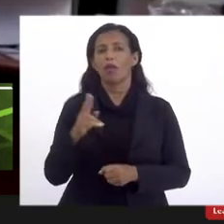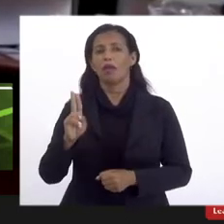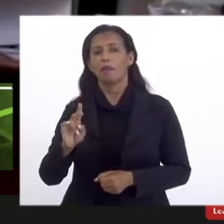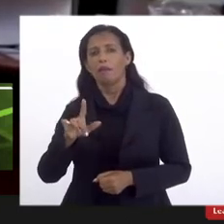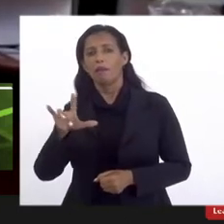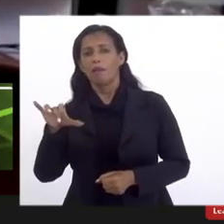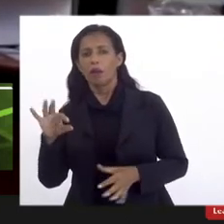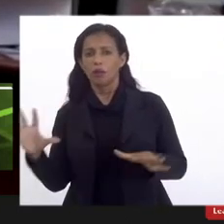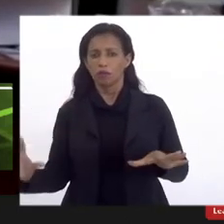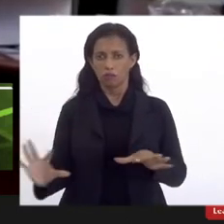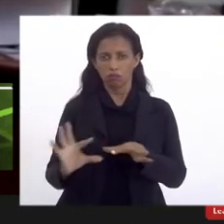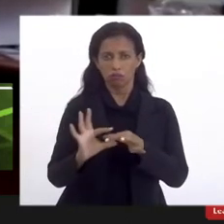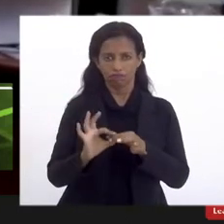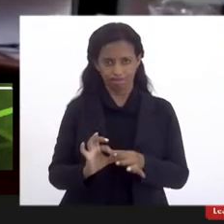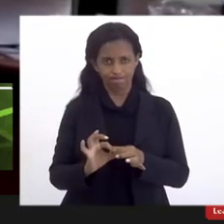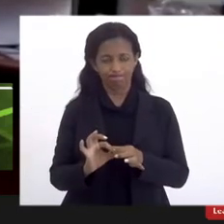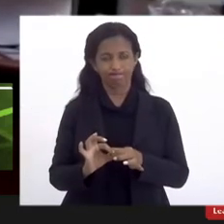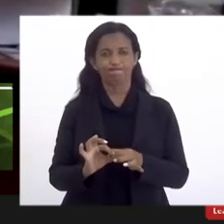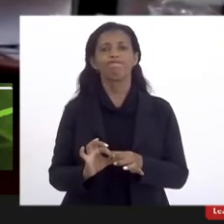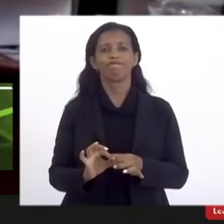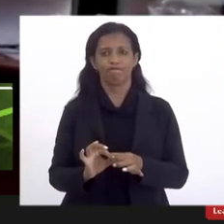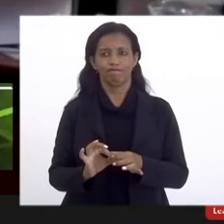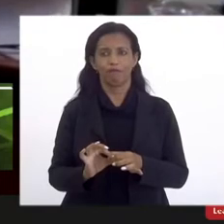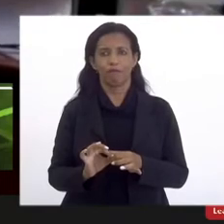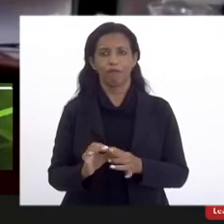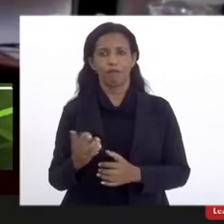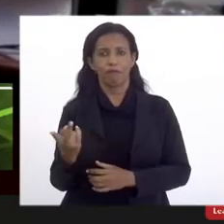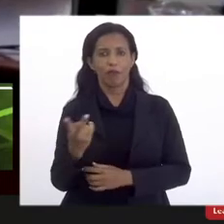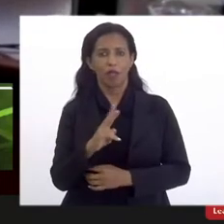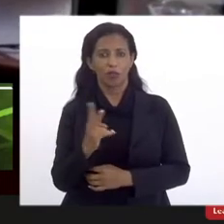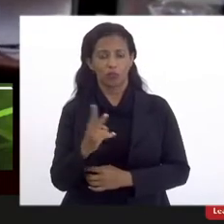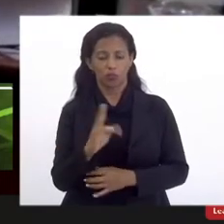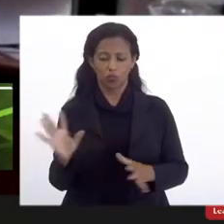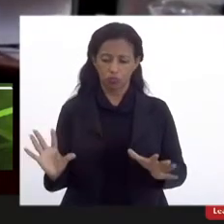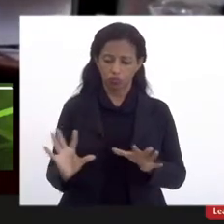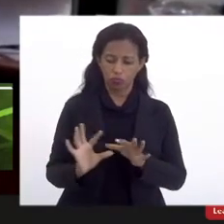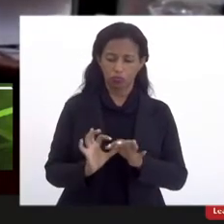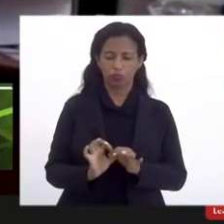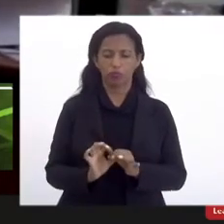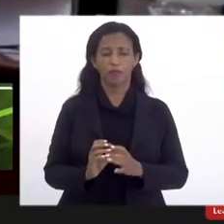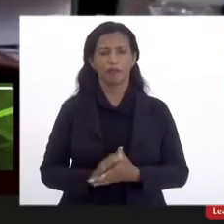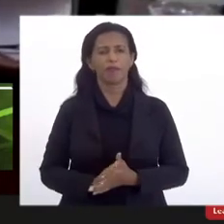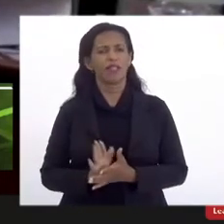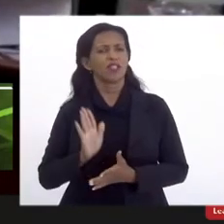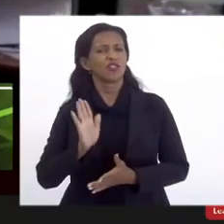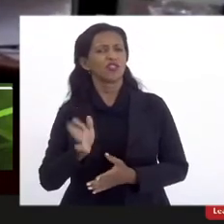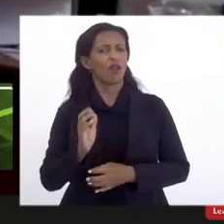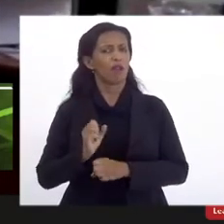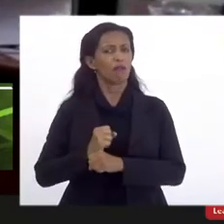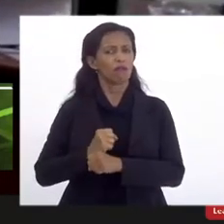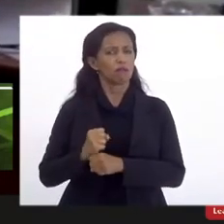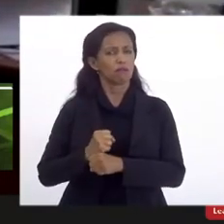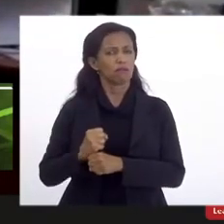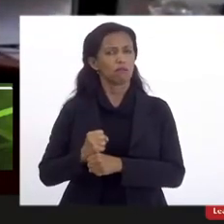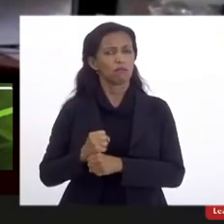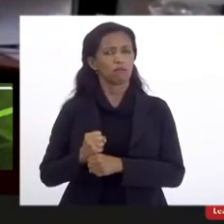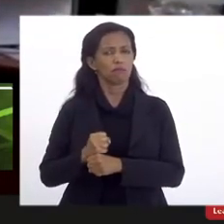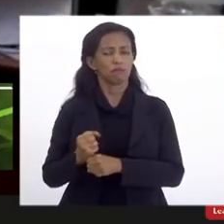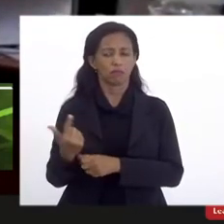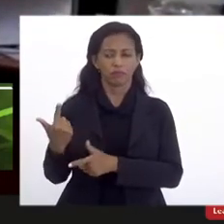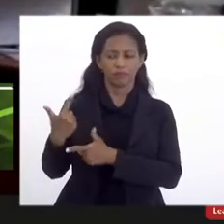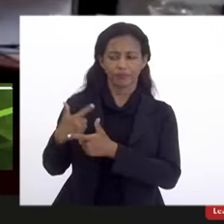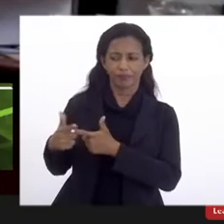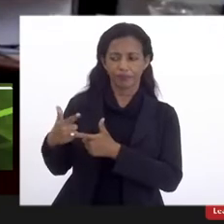fusão ou incorporação da UESO à UERJ. Já há muitos anos, a situação da